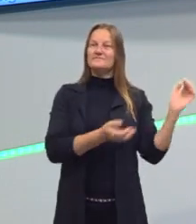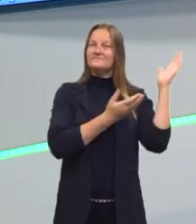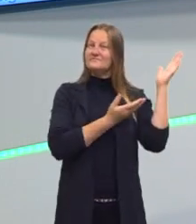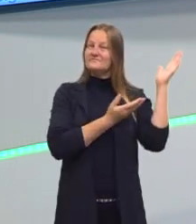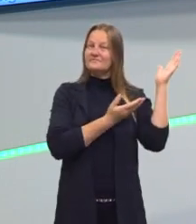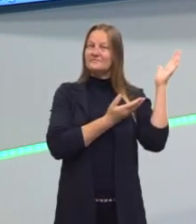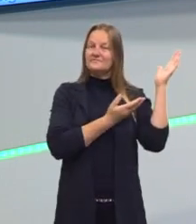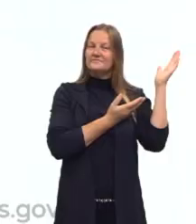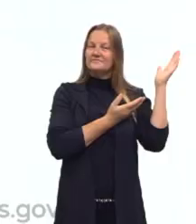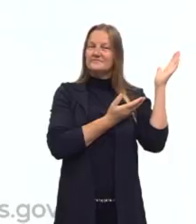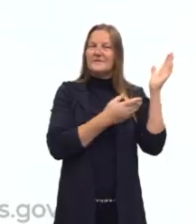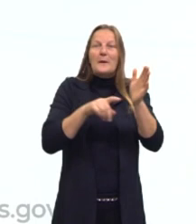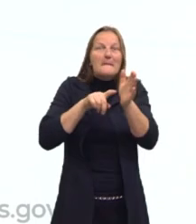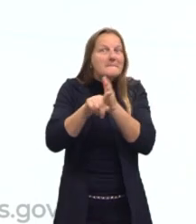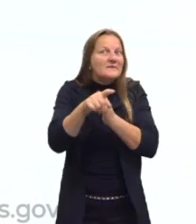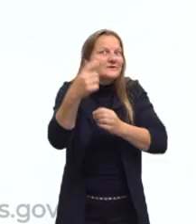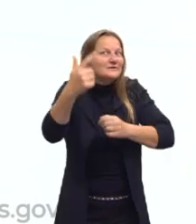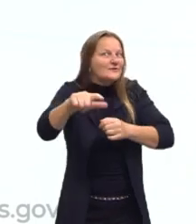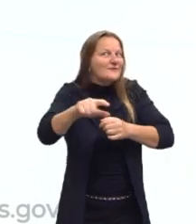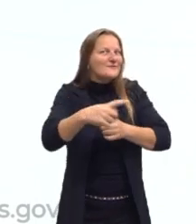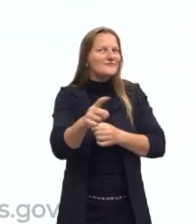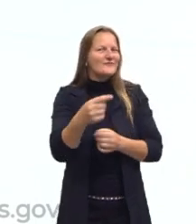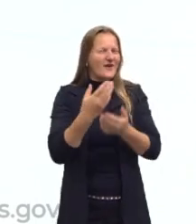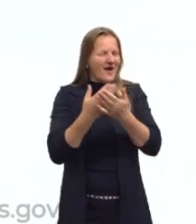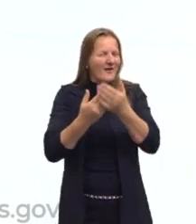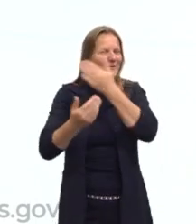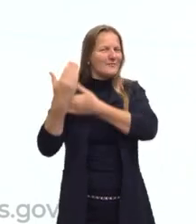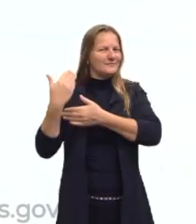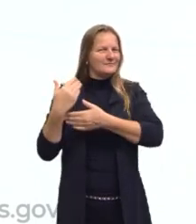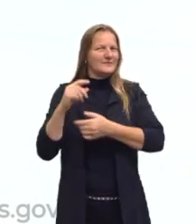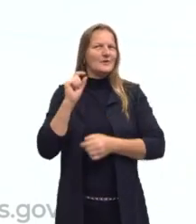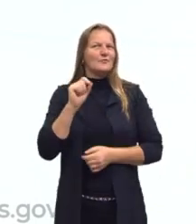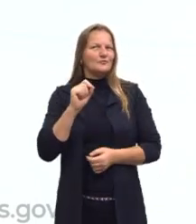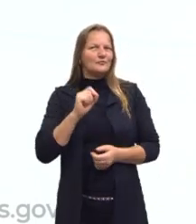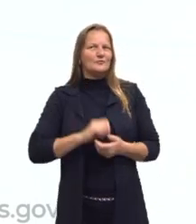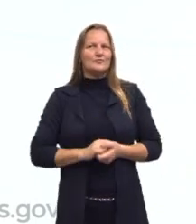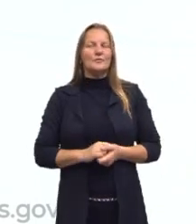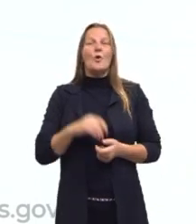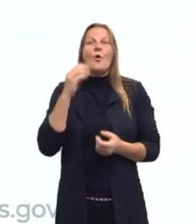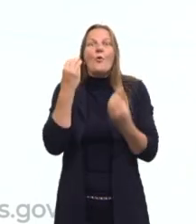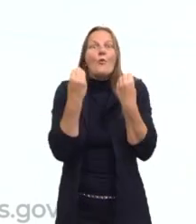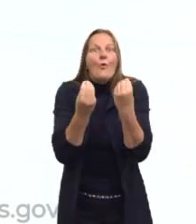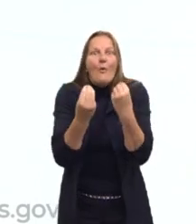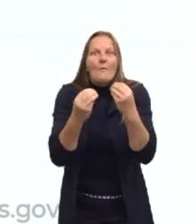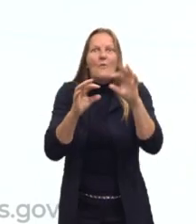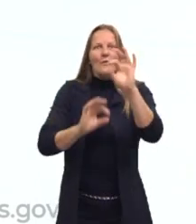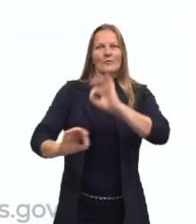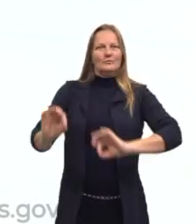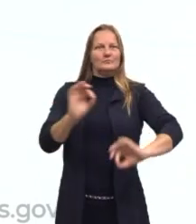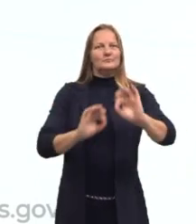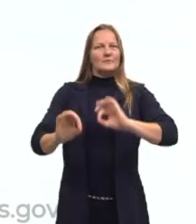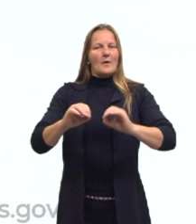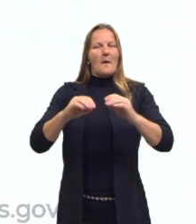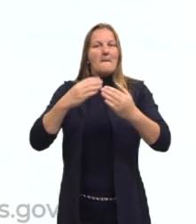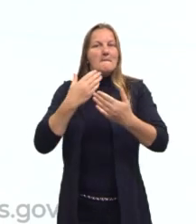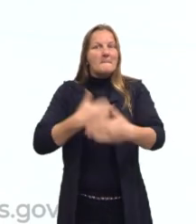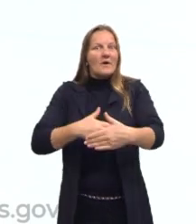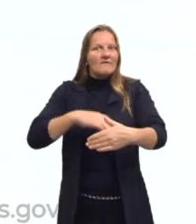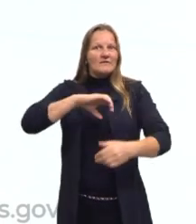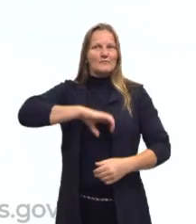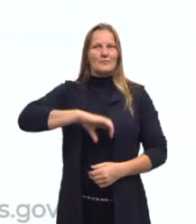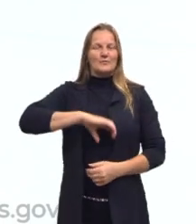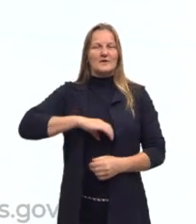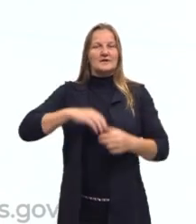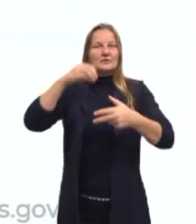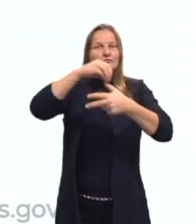Eu retomo a pergunta que a gente fez na aula anterior, que é como é organizada a prova de língua portuguesa